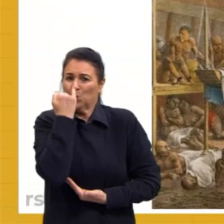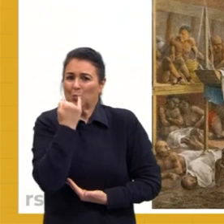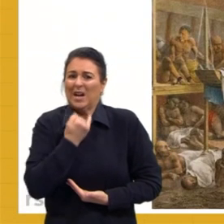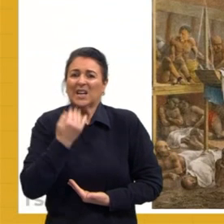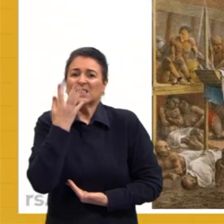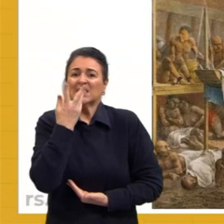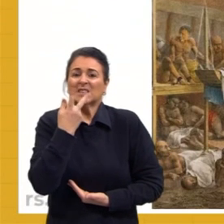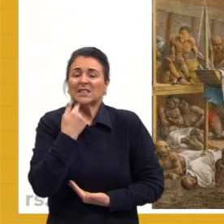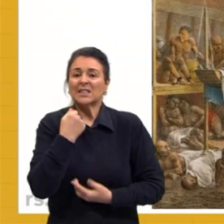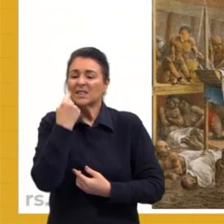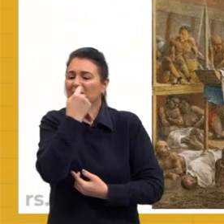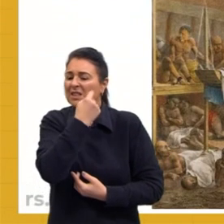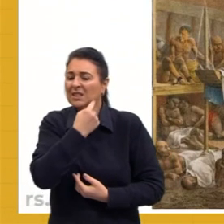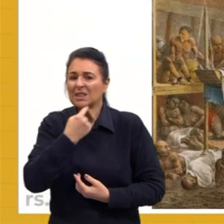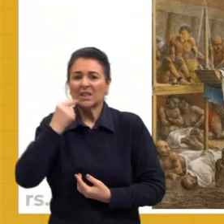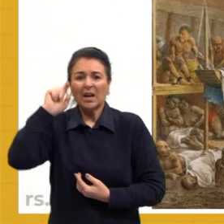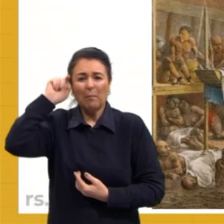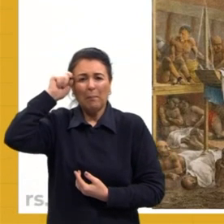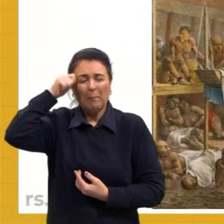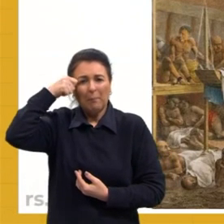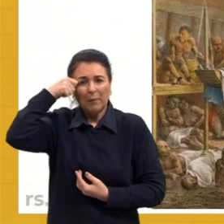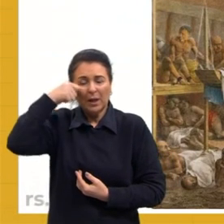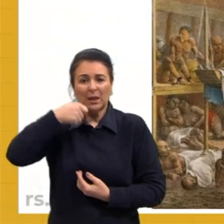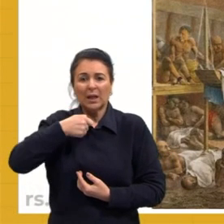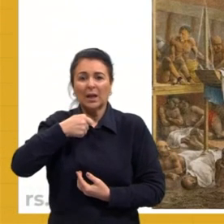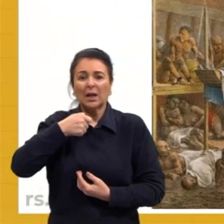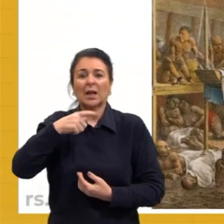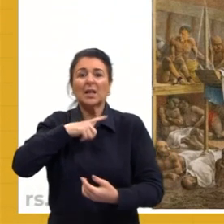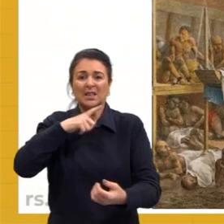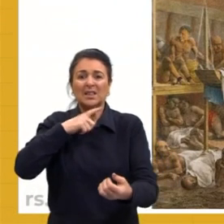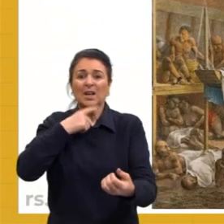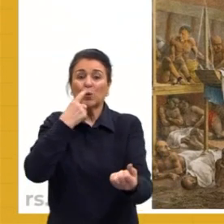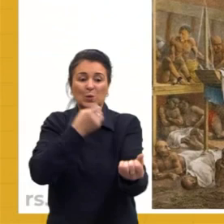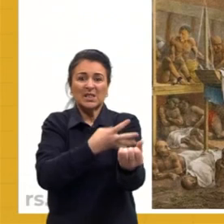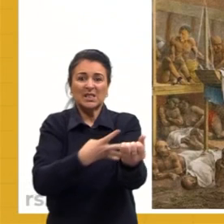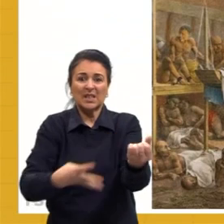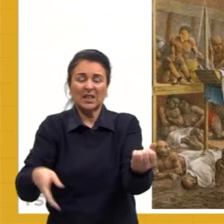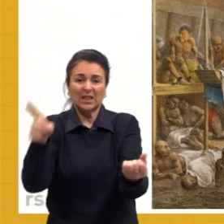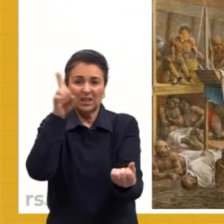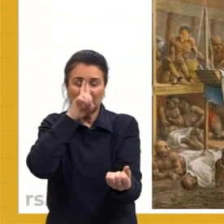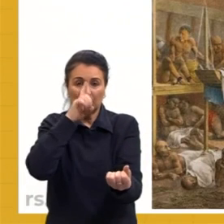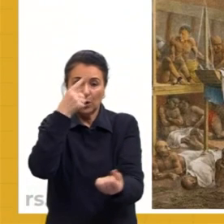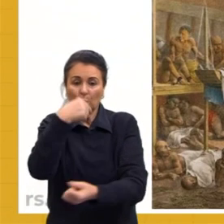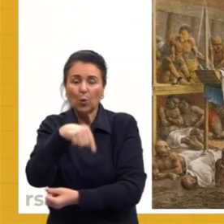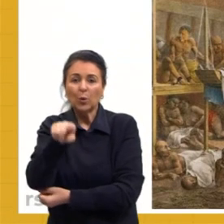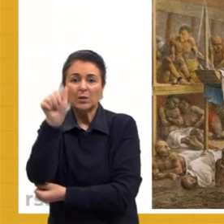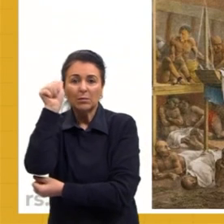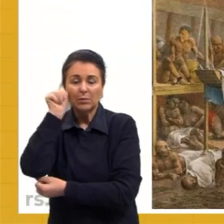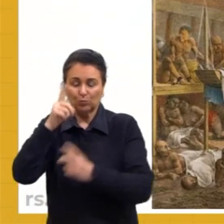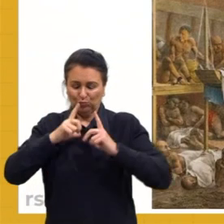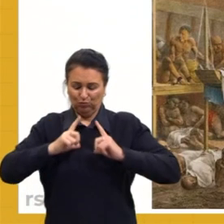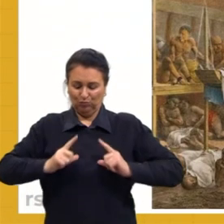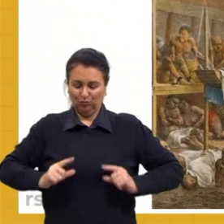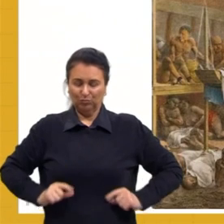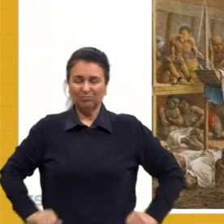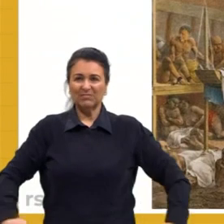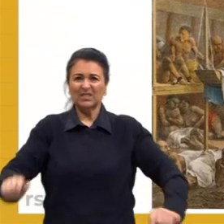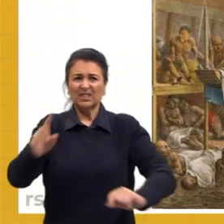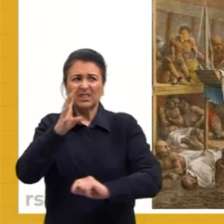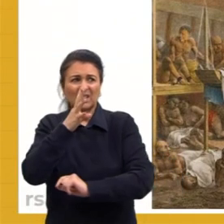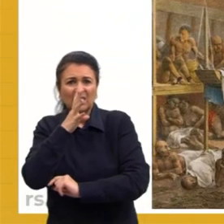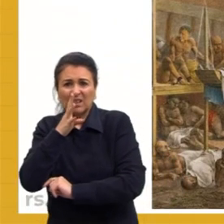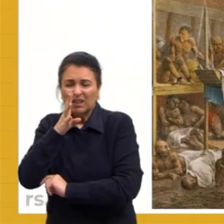cujas bocas pretas regam o sangue das mães. Outras moças, mas nuas, espantadas,